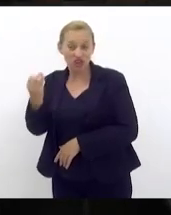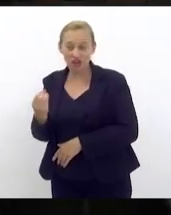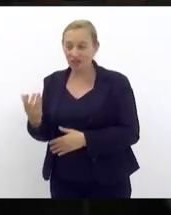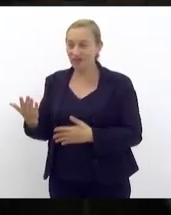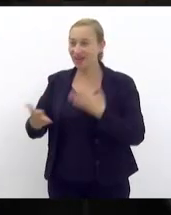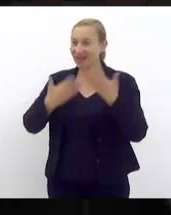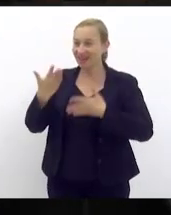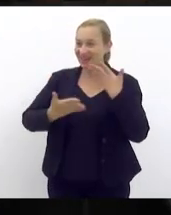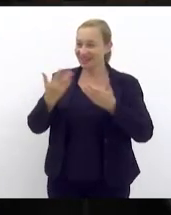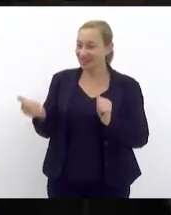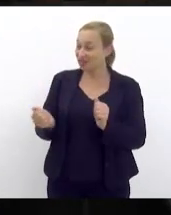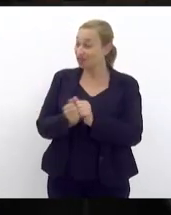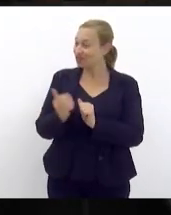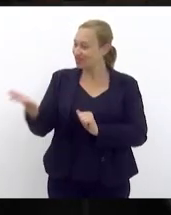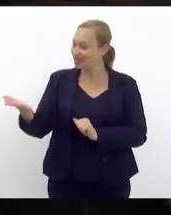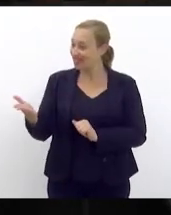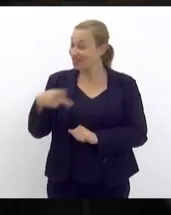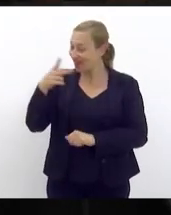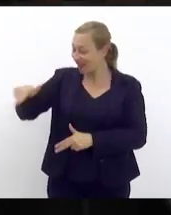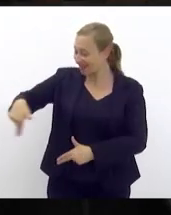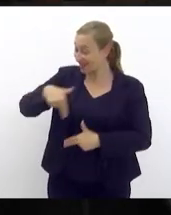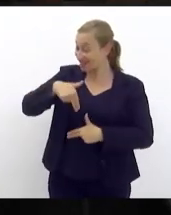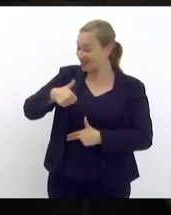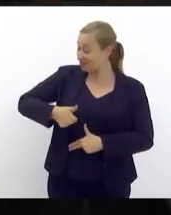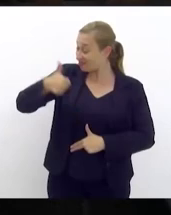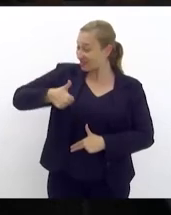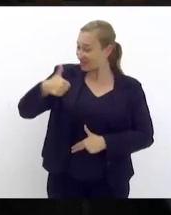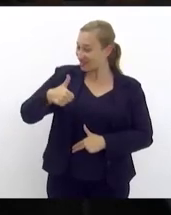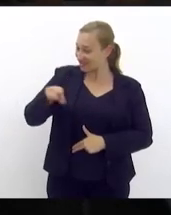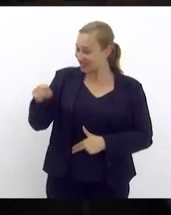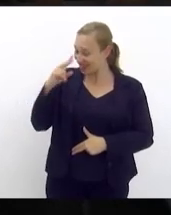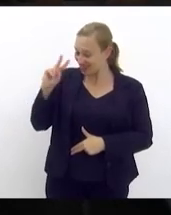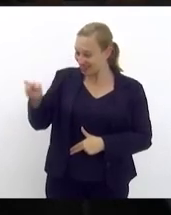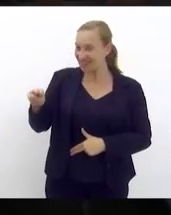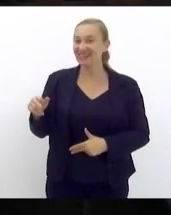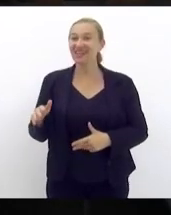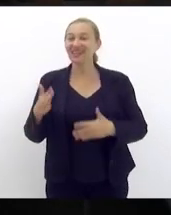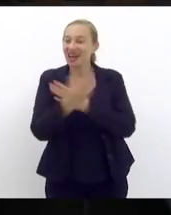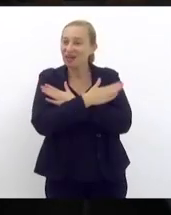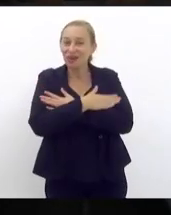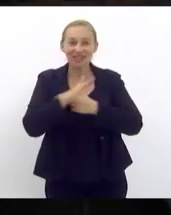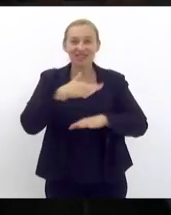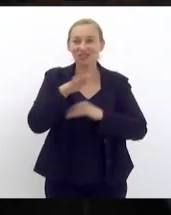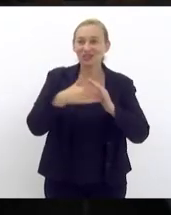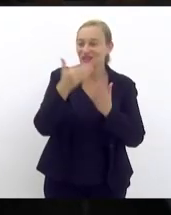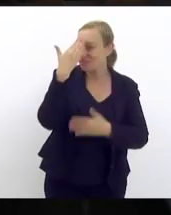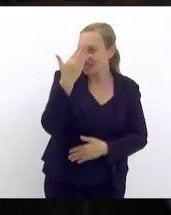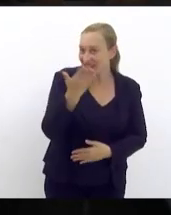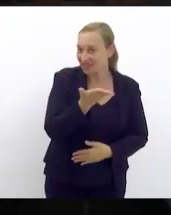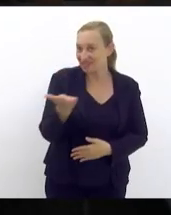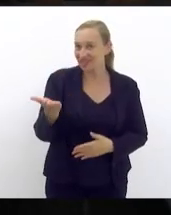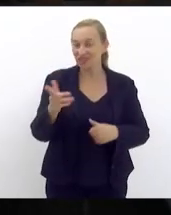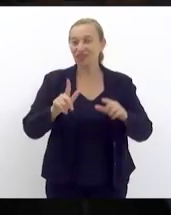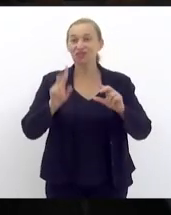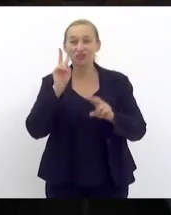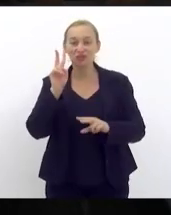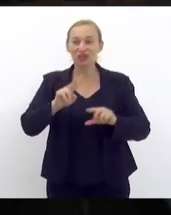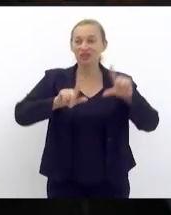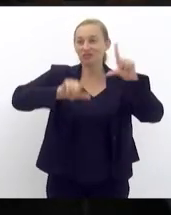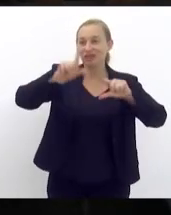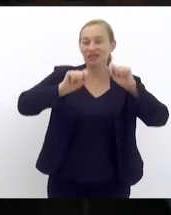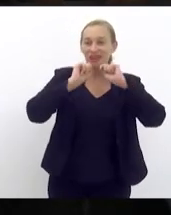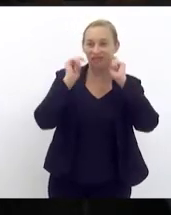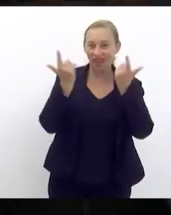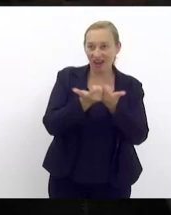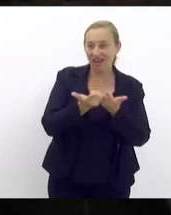aqui na primeira vez que eu venho falar na tribuna você está presidindo aí Lucinha um abraço a todos e muito obrigado a todos que estão nos assistindo pessoal que está na TV